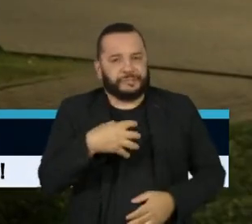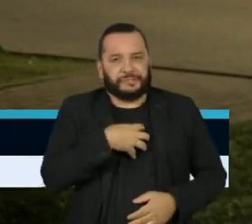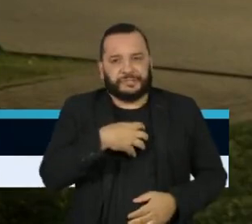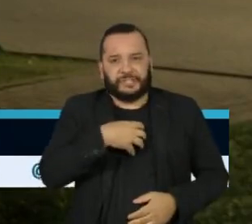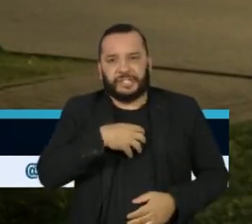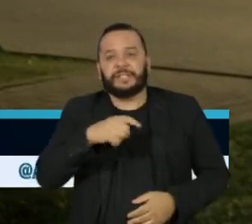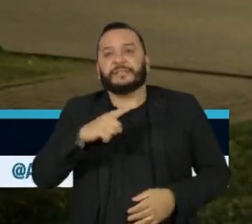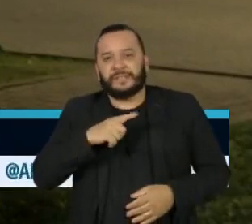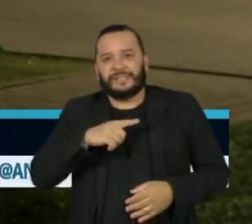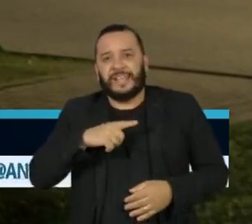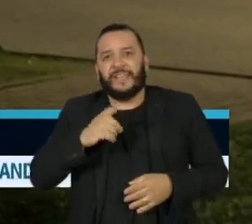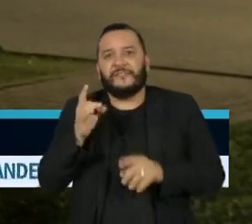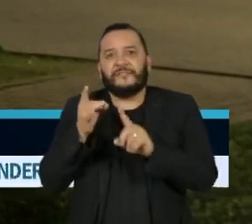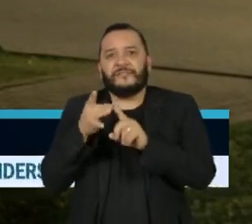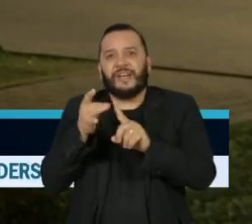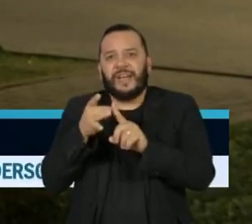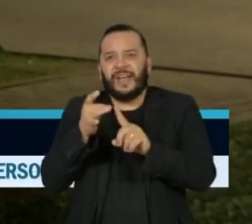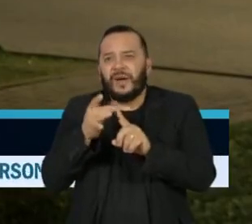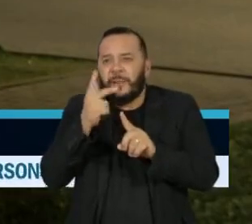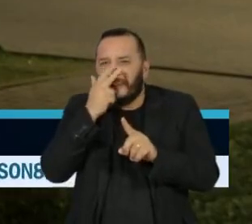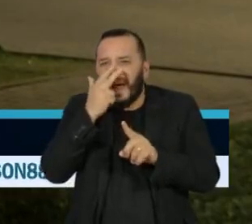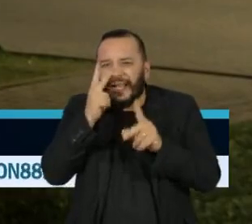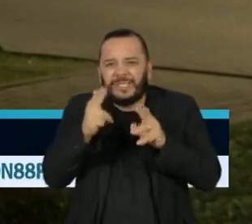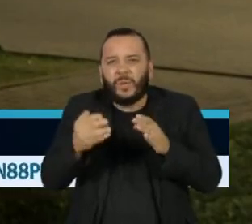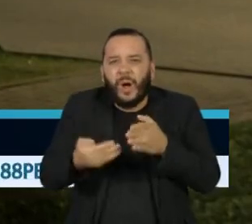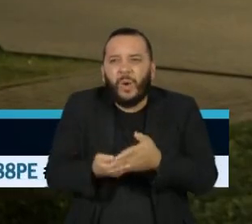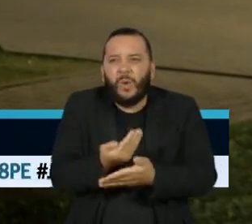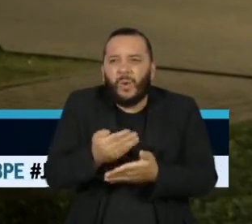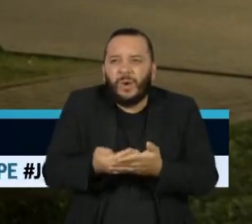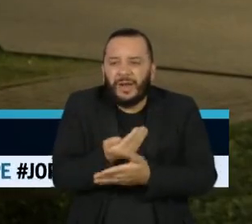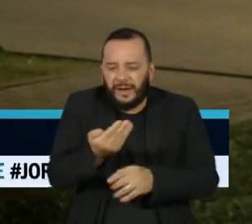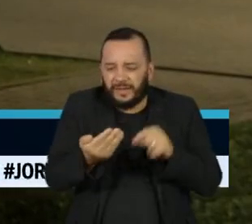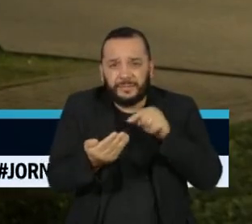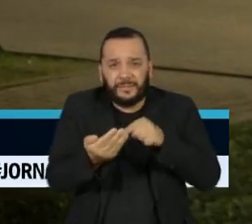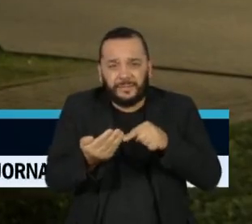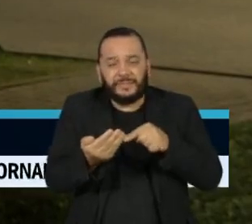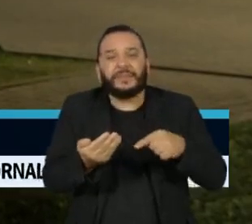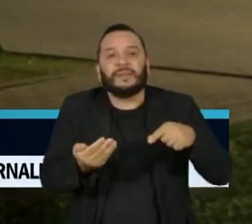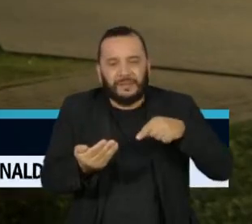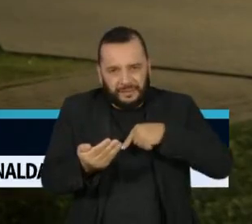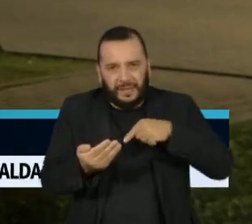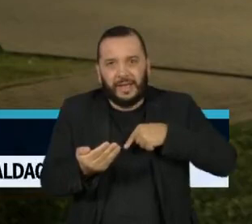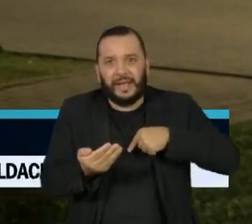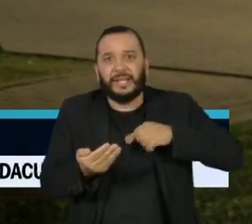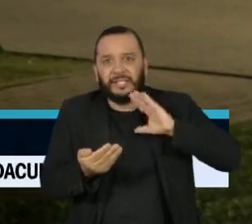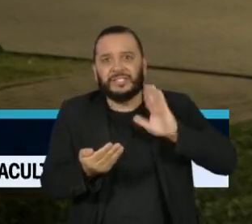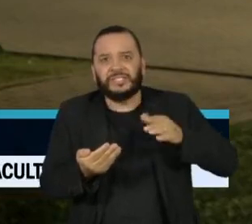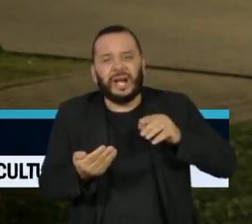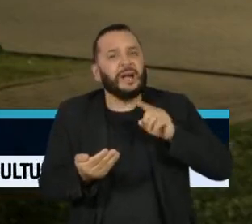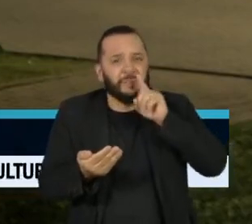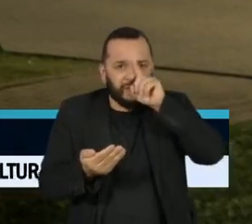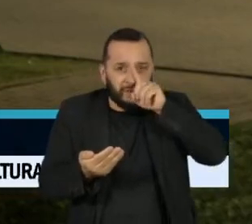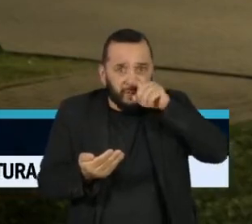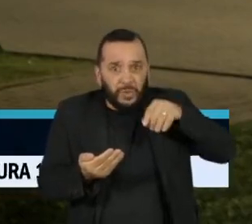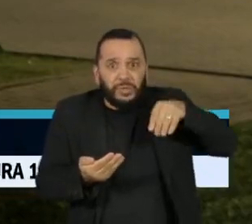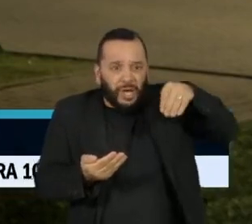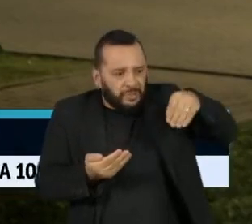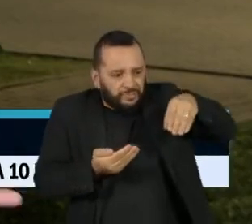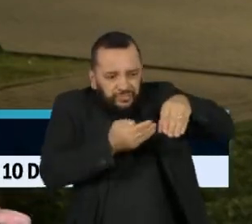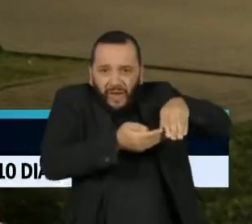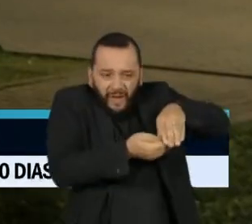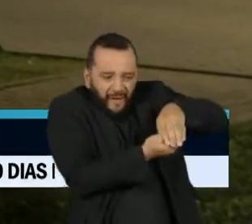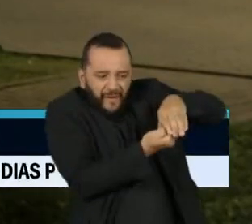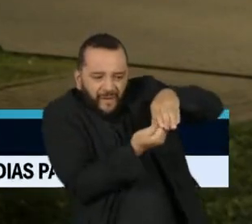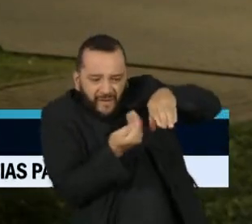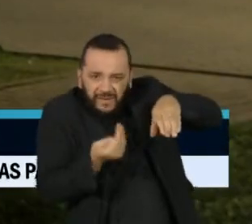cortante de metal que se parece com uma colher. Por isso, há riscos de complicações como perfuração uterina,